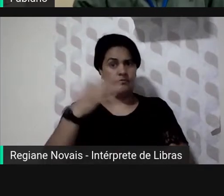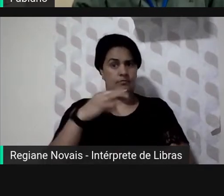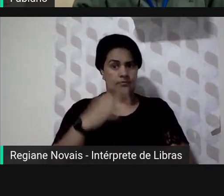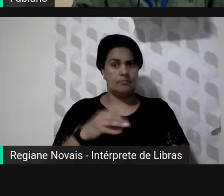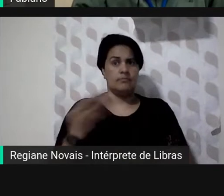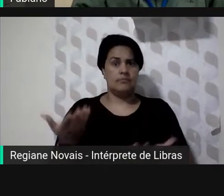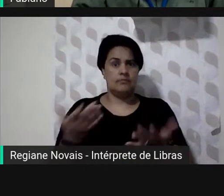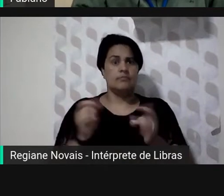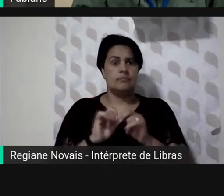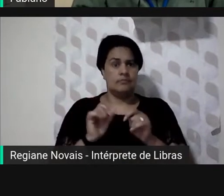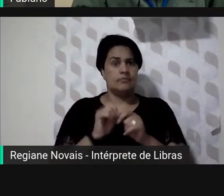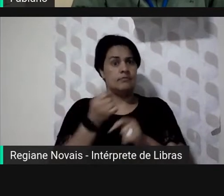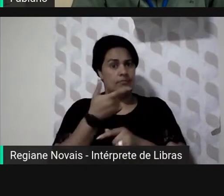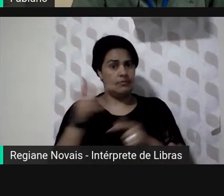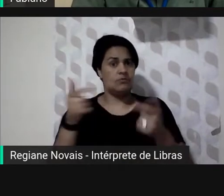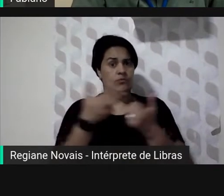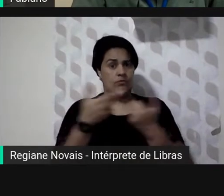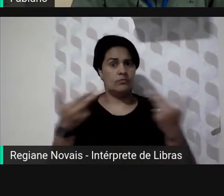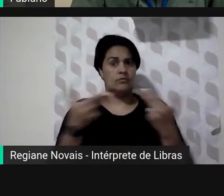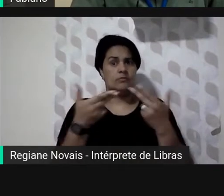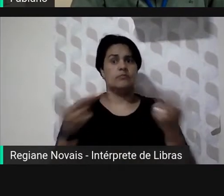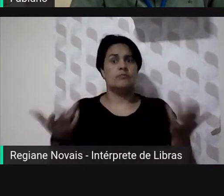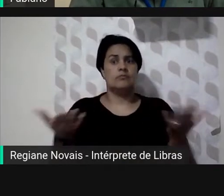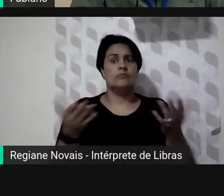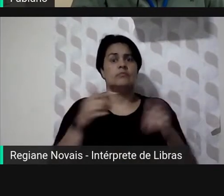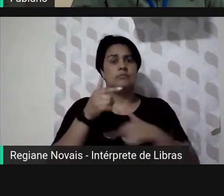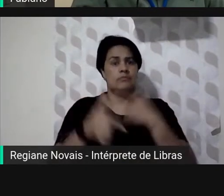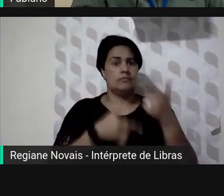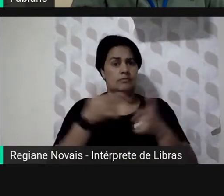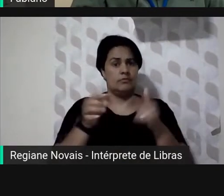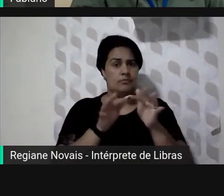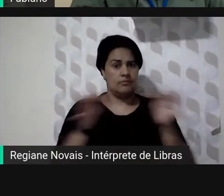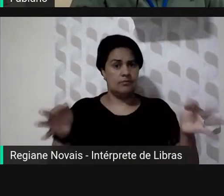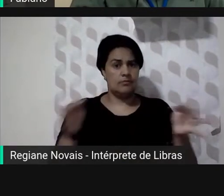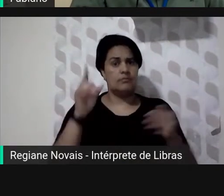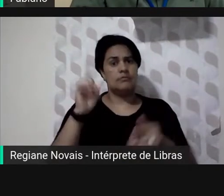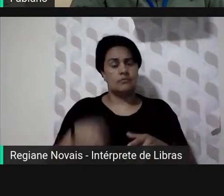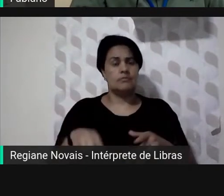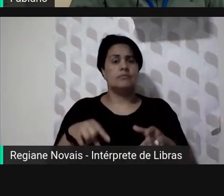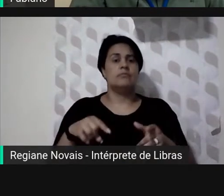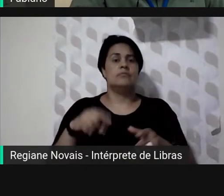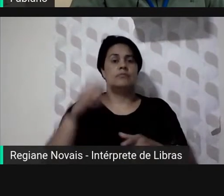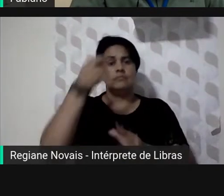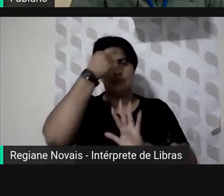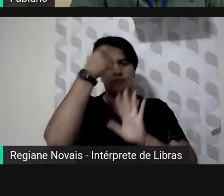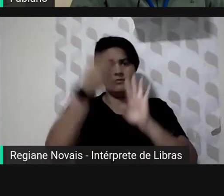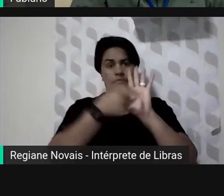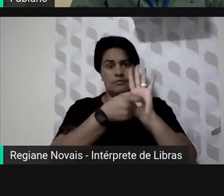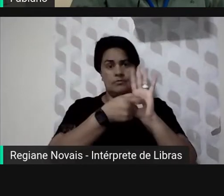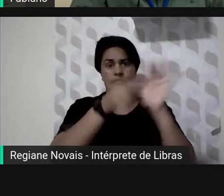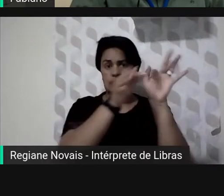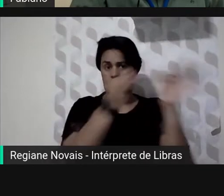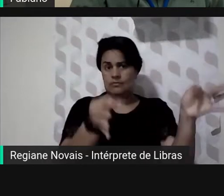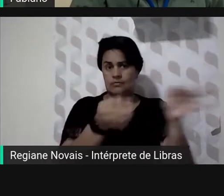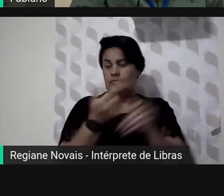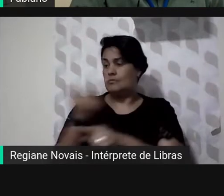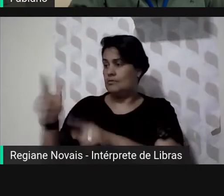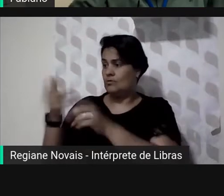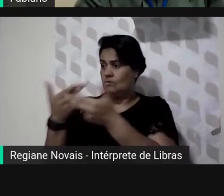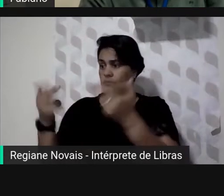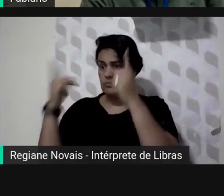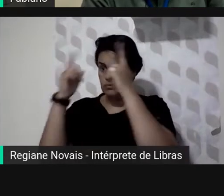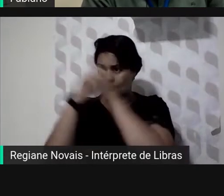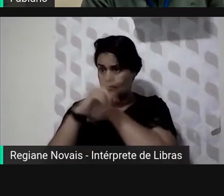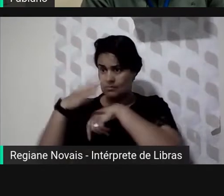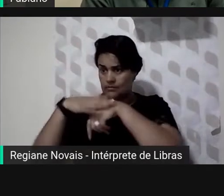em coisas mais complexas entendeu esse trabalho mais simples a inteligência artificial faz e libera o camarada para trabalhar com coisas mais complexas que